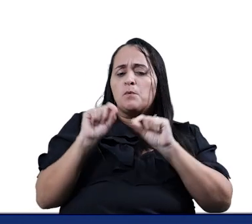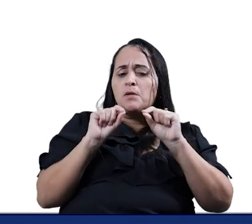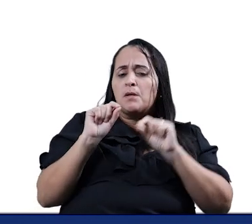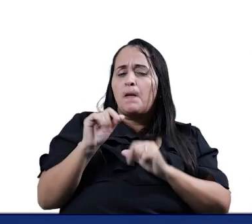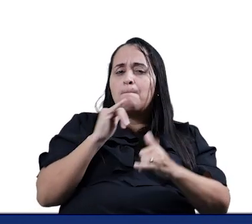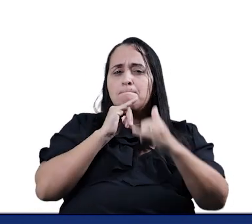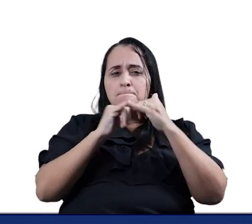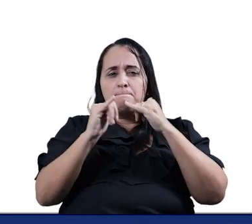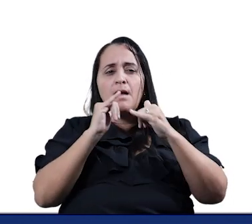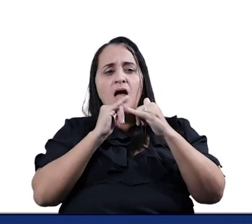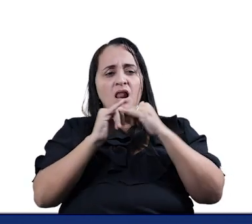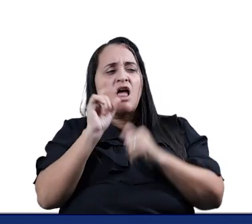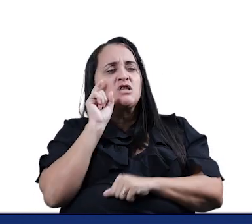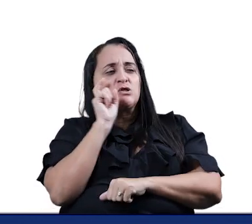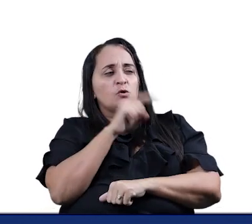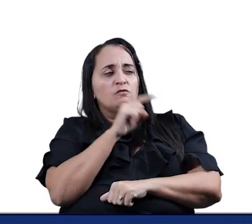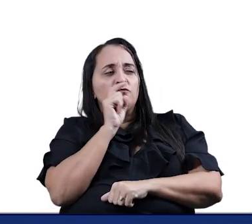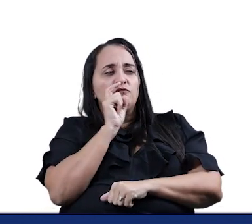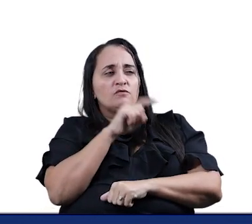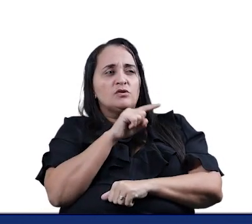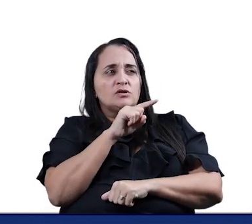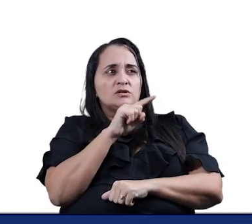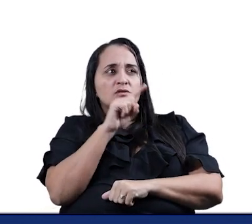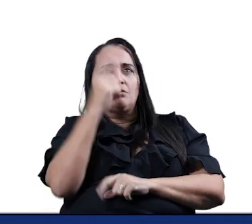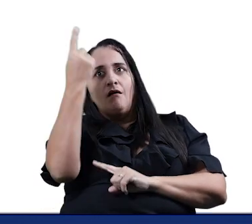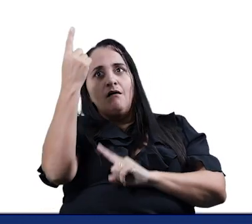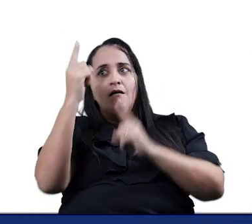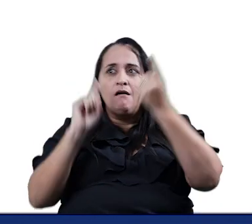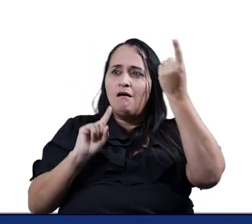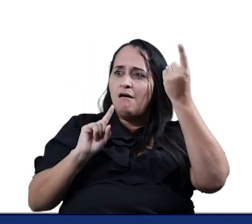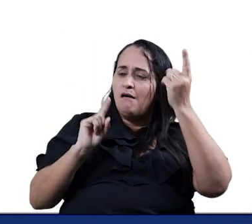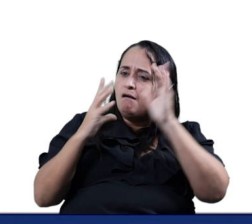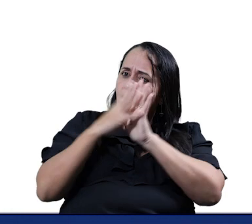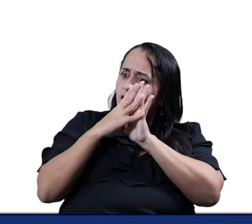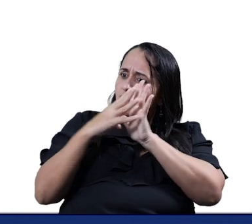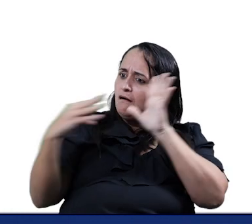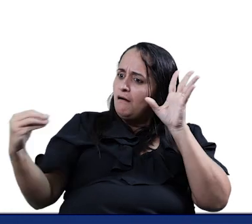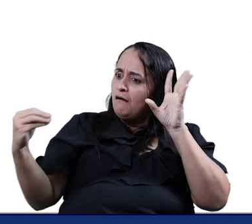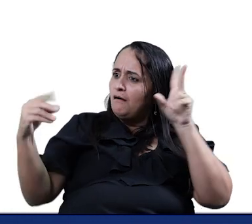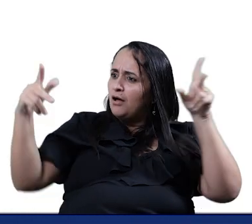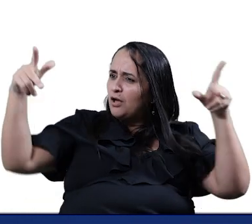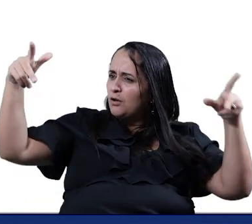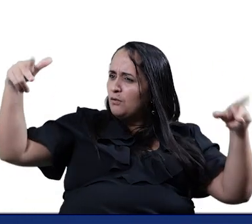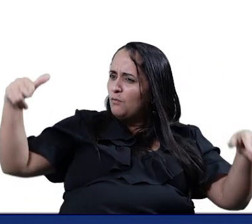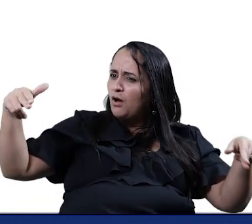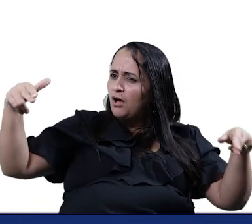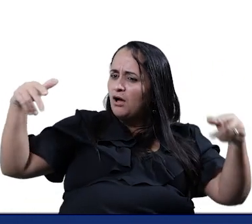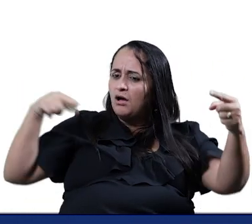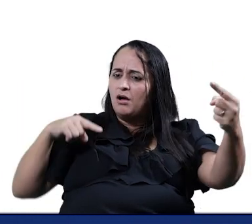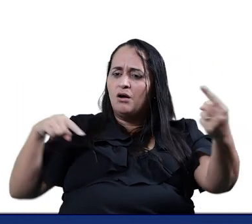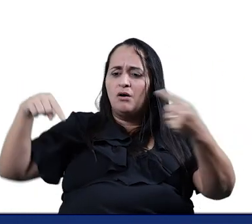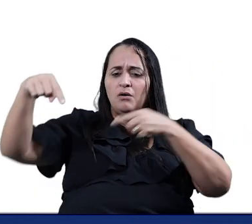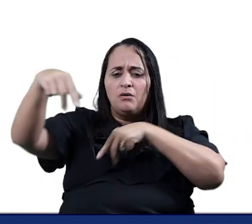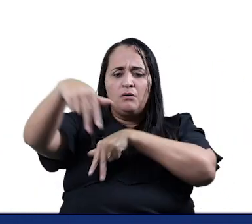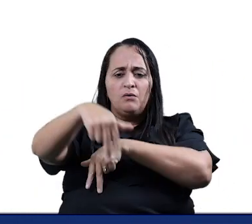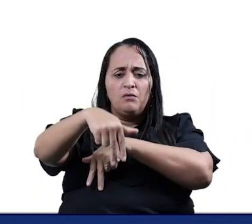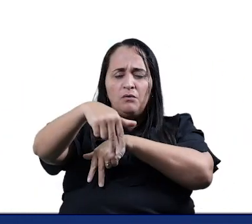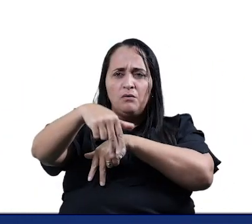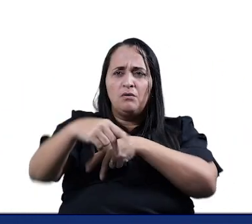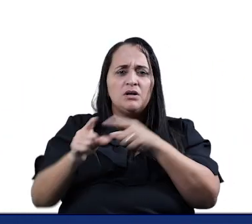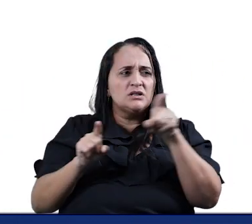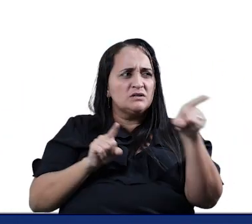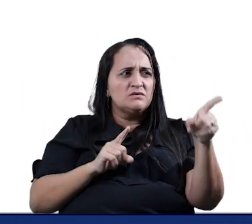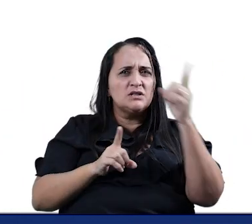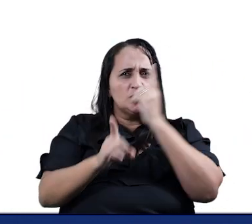Parece com você Mas tem um gesto igual Mas é bidimensional Se você ainda não